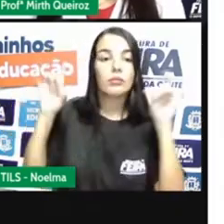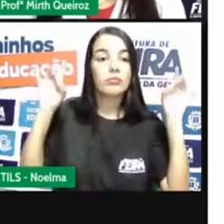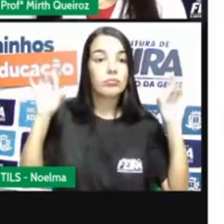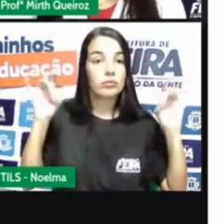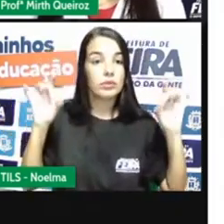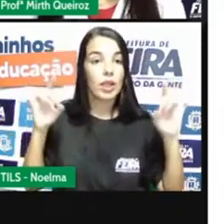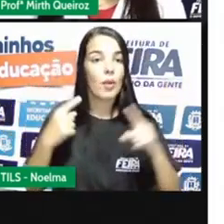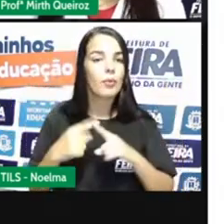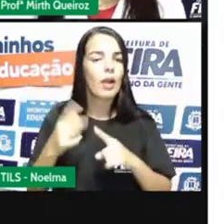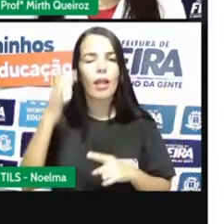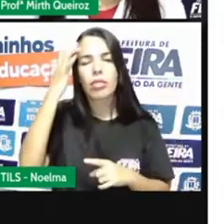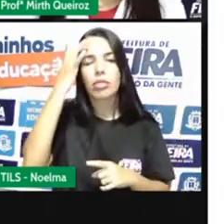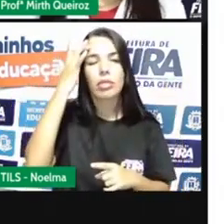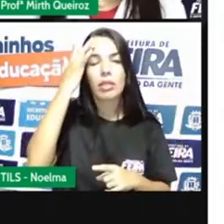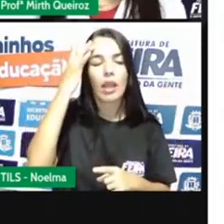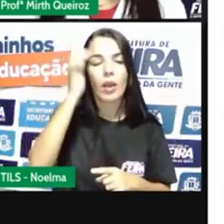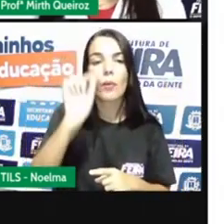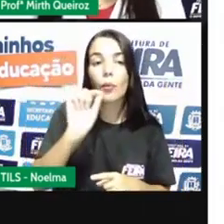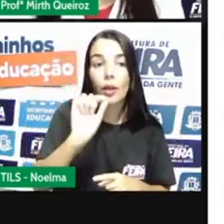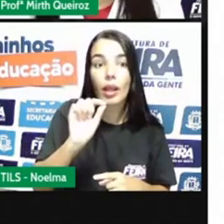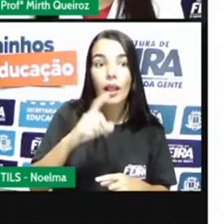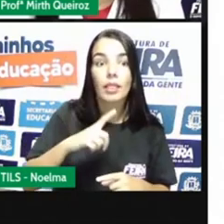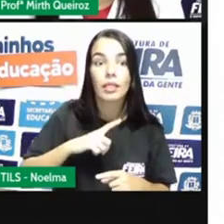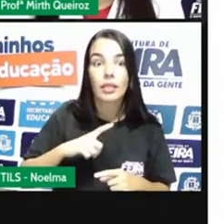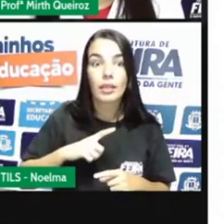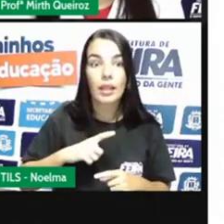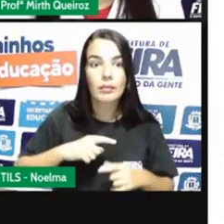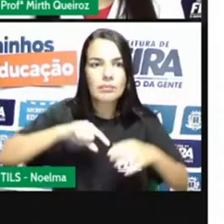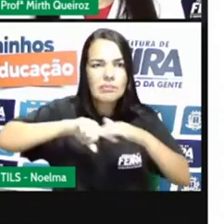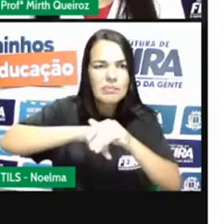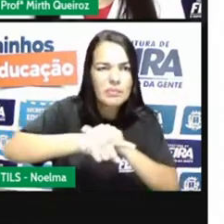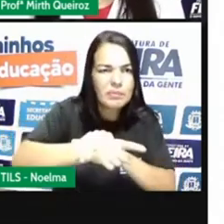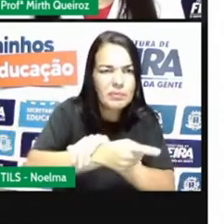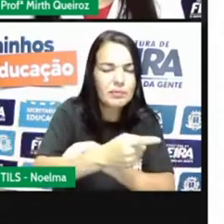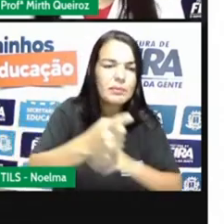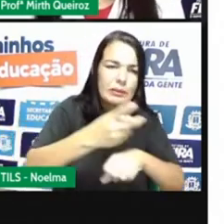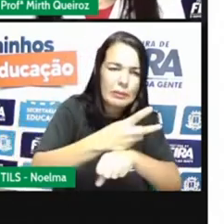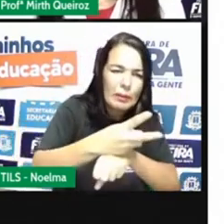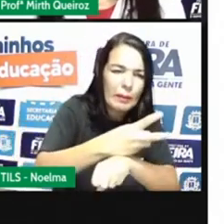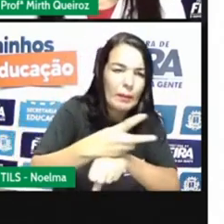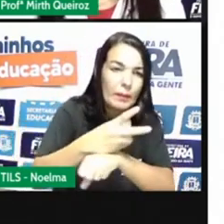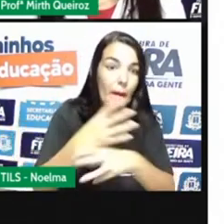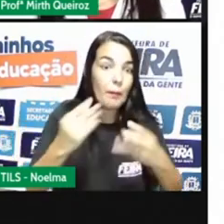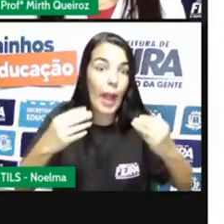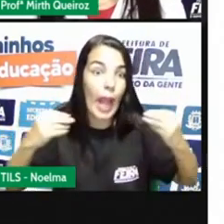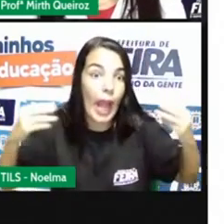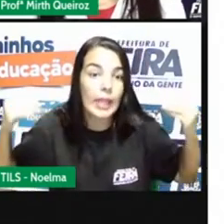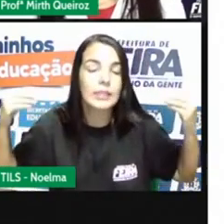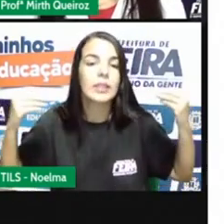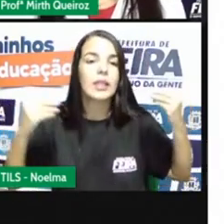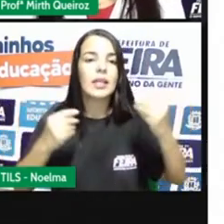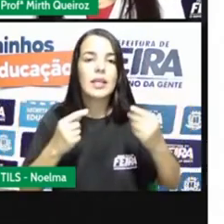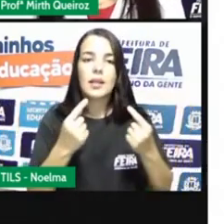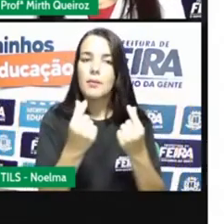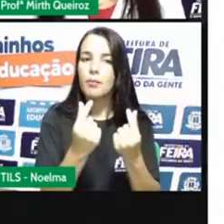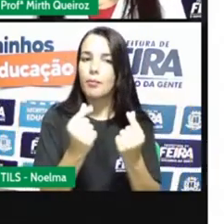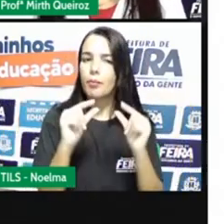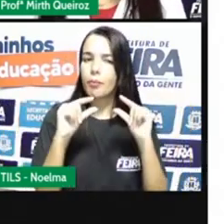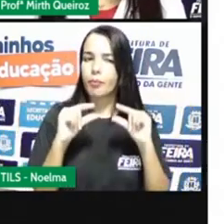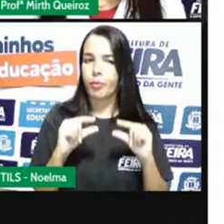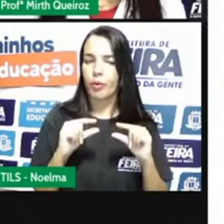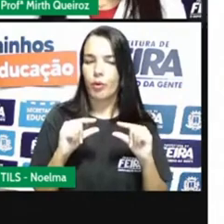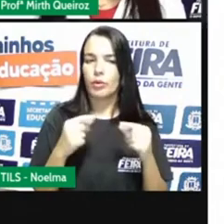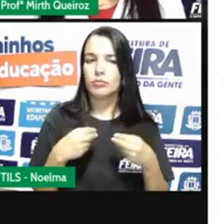ideia era explorar ao máximo e investir pouco. É tanto que, já no caso da cana de açúcar, havia um